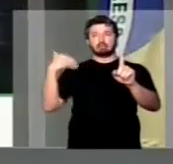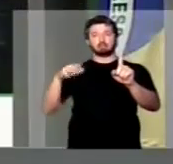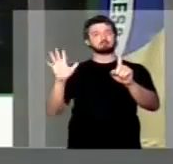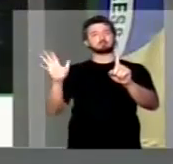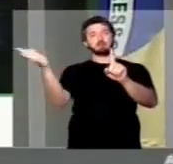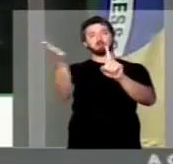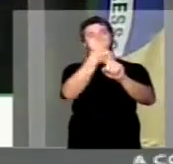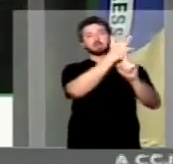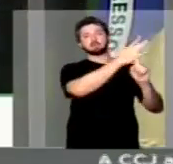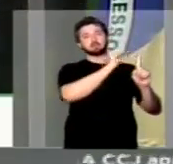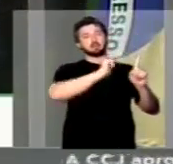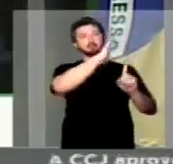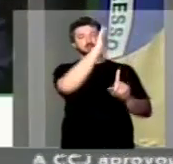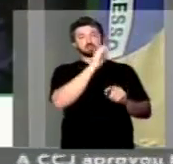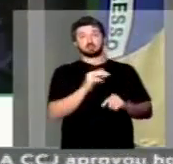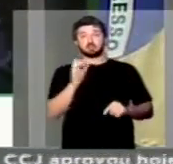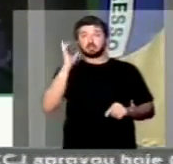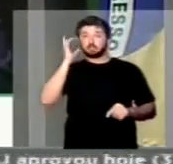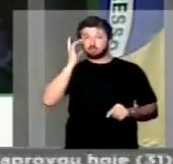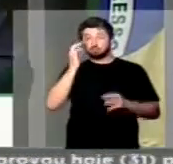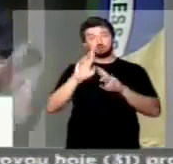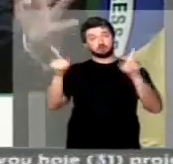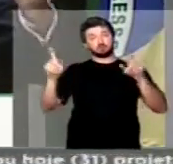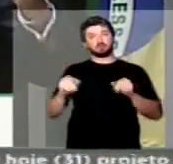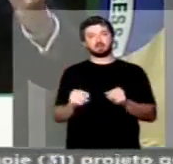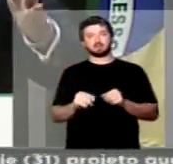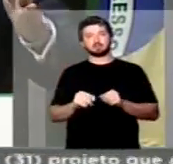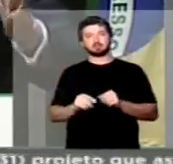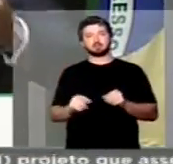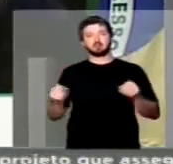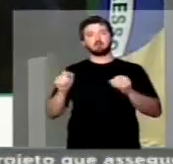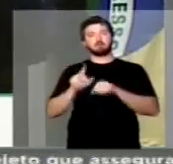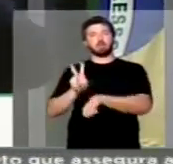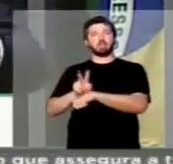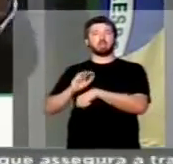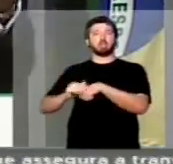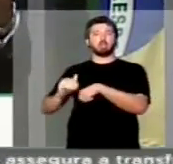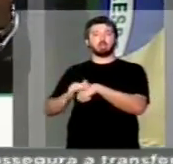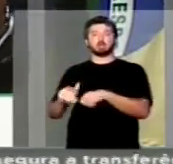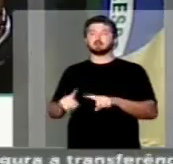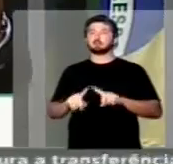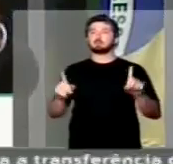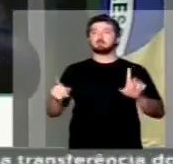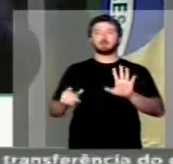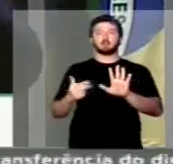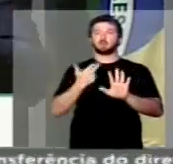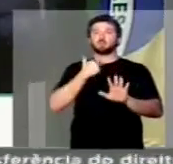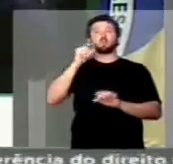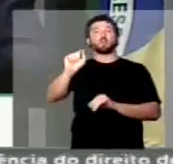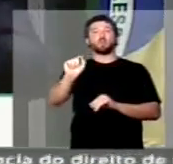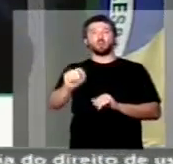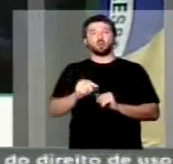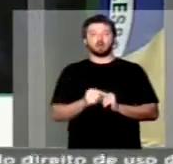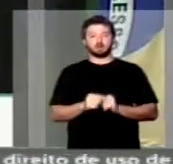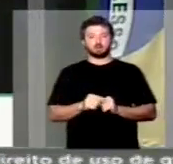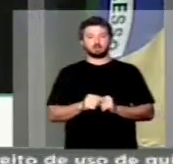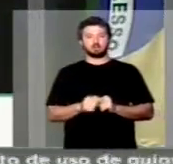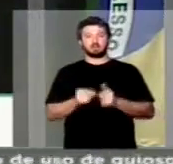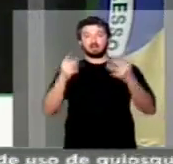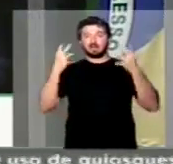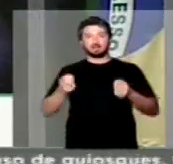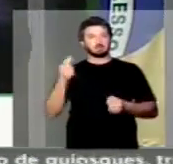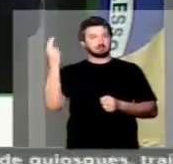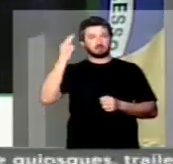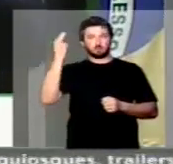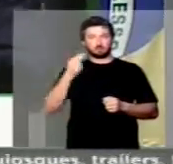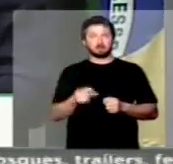diferentemente da senhora Dilma Rousseff. Agora, o que não dá, minha gente, o que não dá para conceber